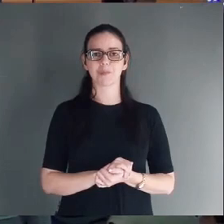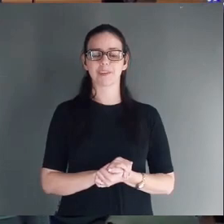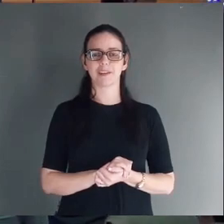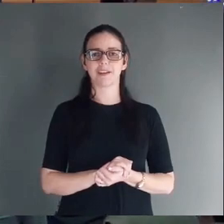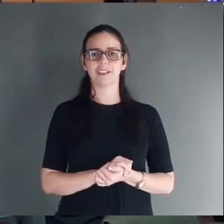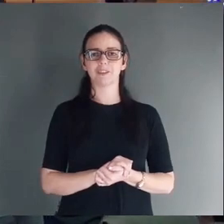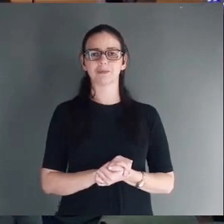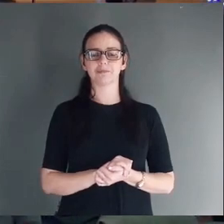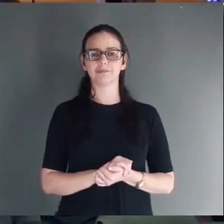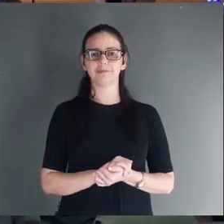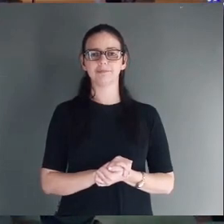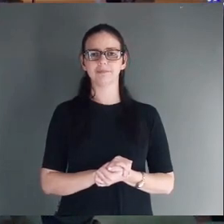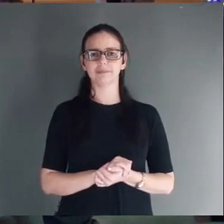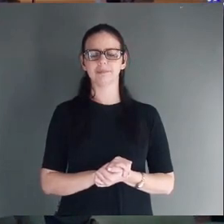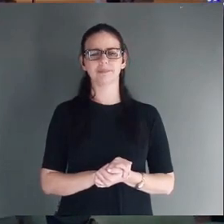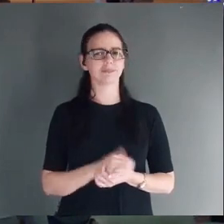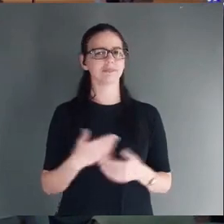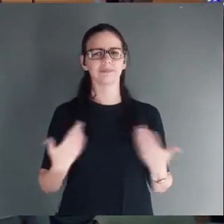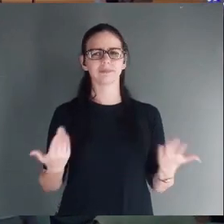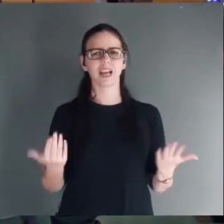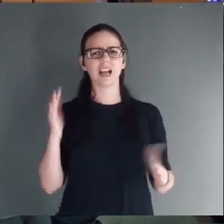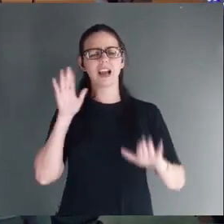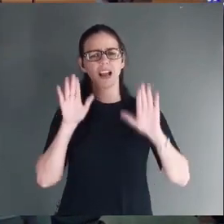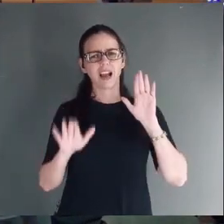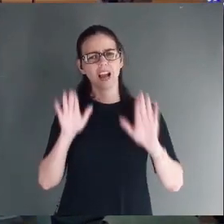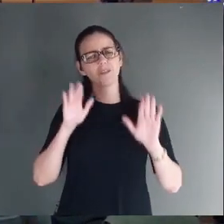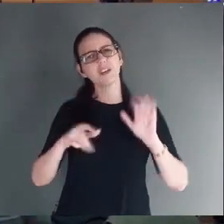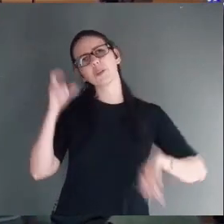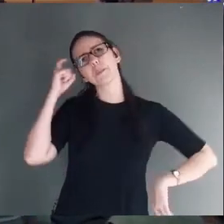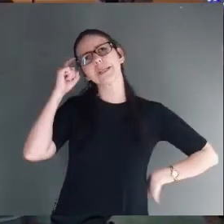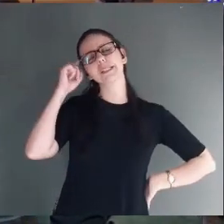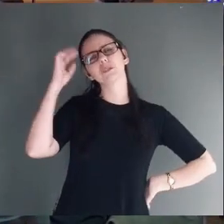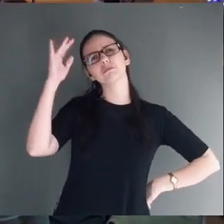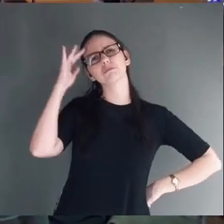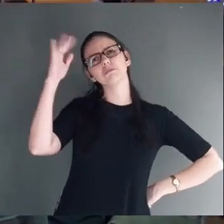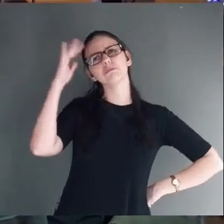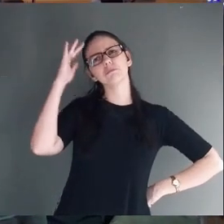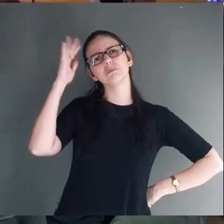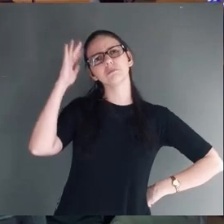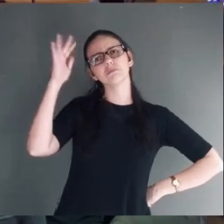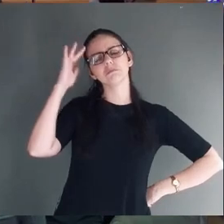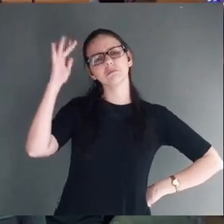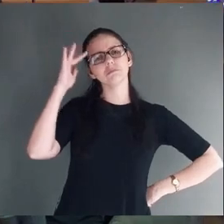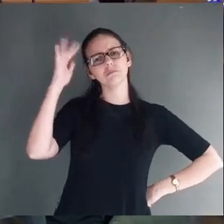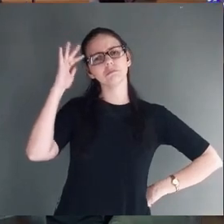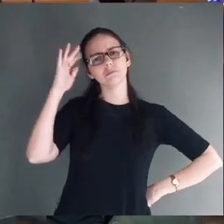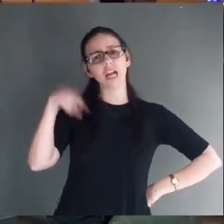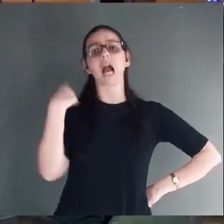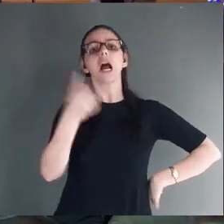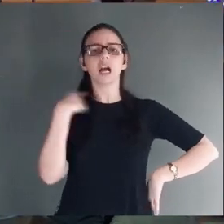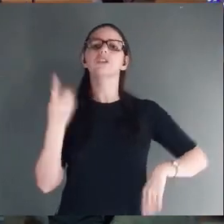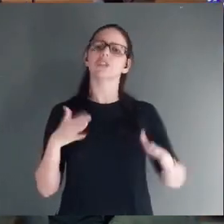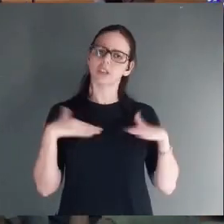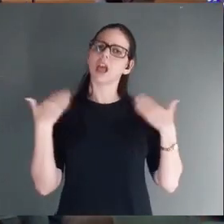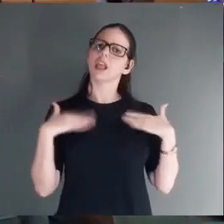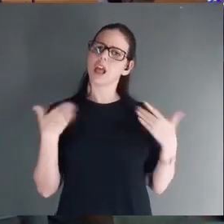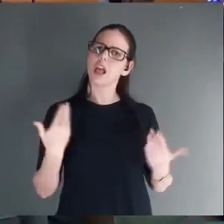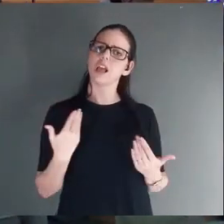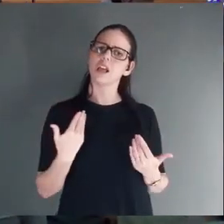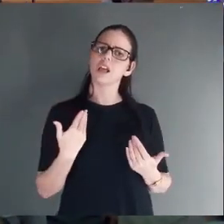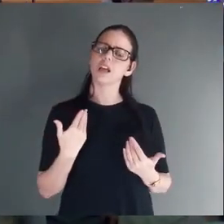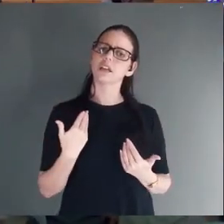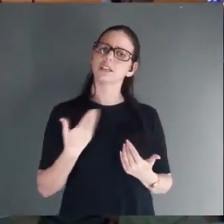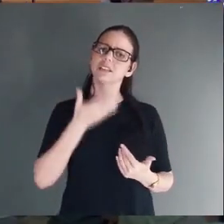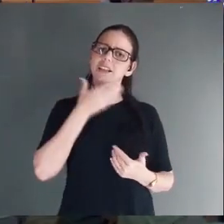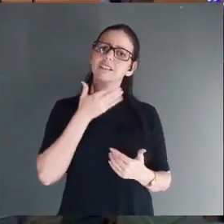O Natal, para você se resumir a um evento. Sabe que às vezes eu fico pensando. Não tem muito. A gente comemora o Natal. Mas para